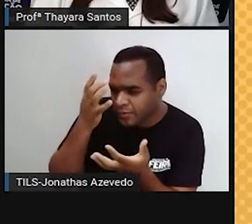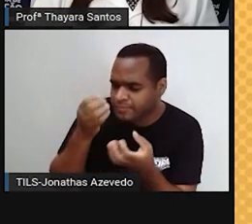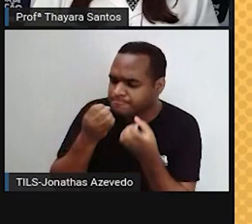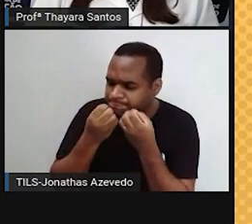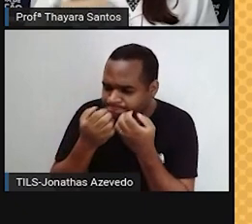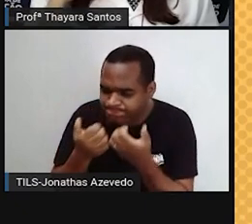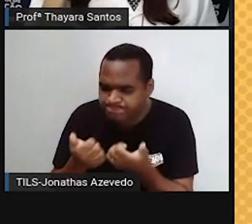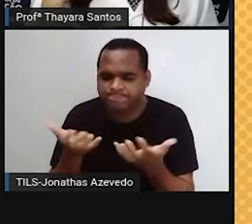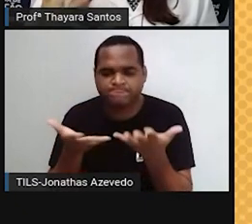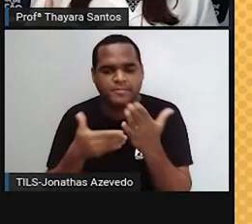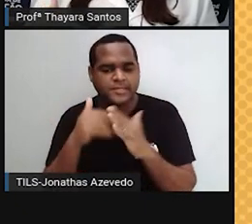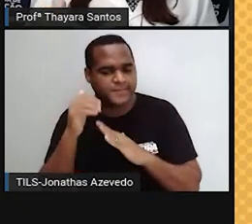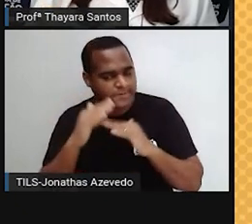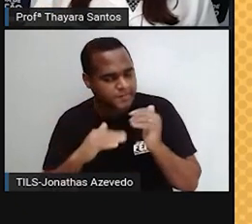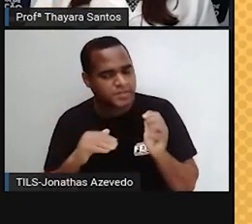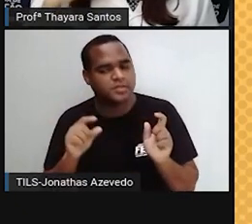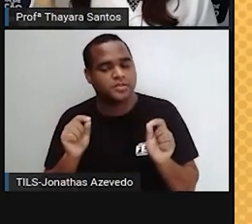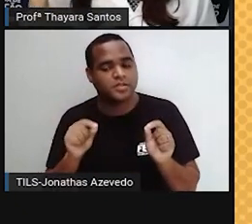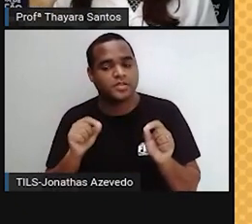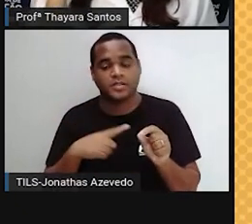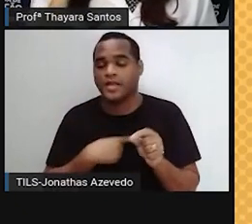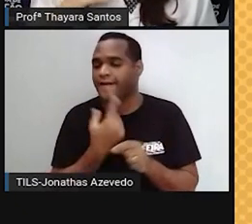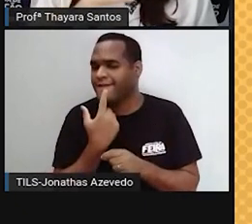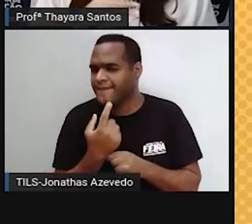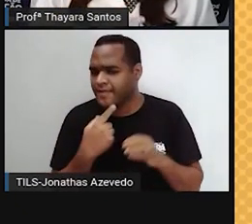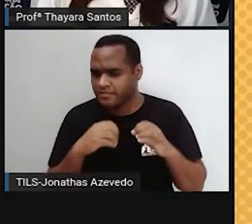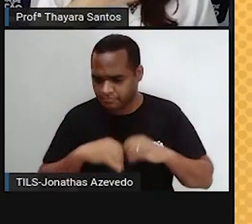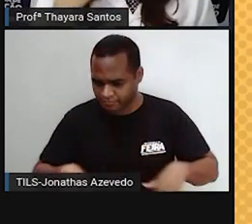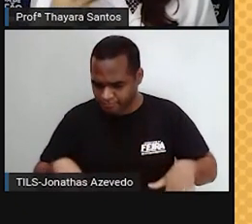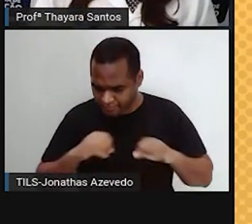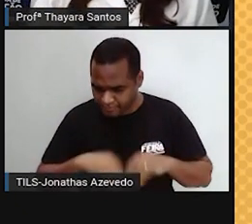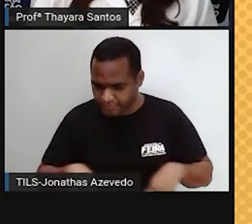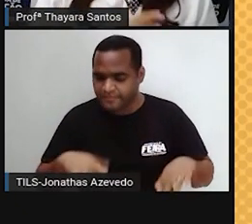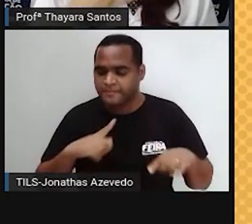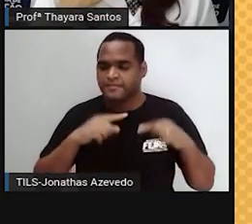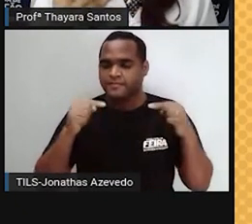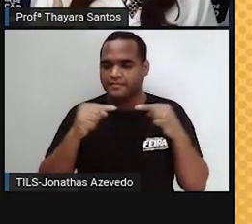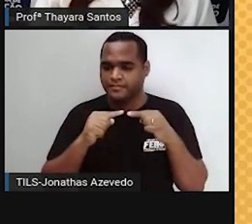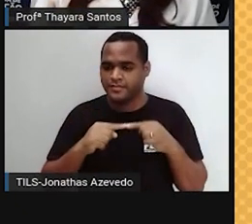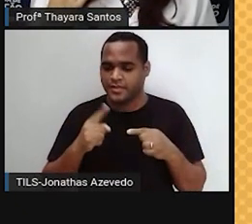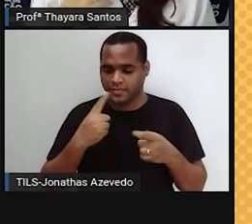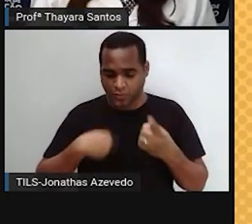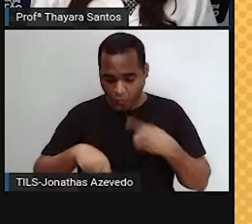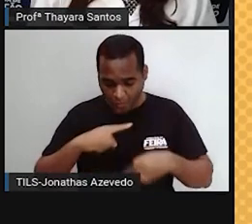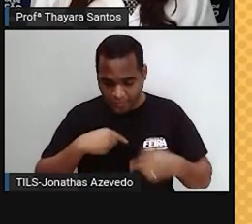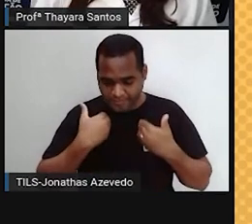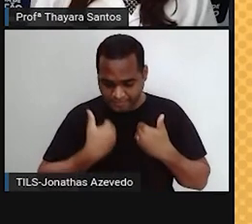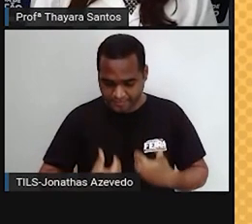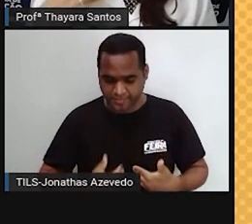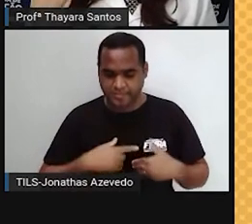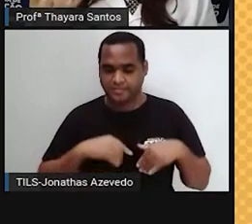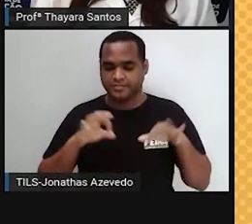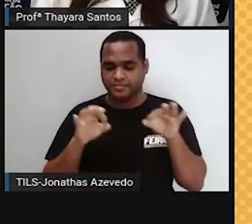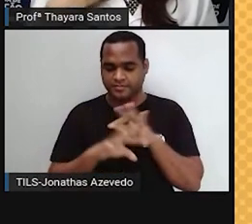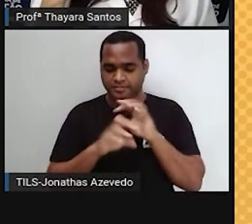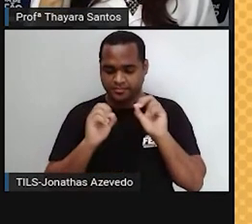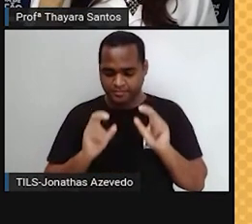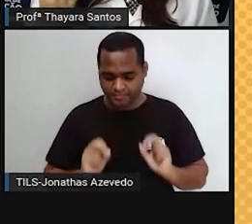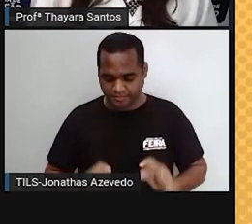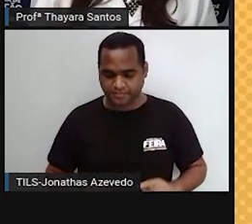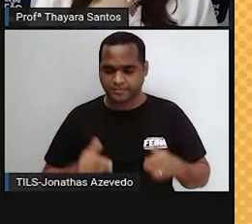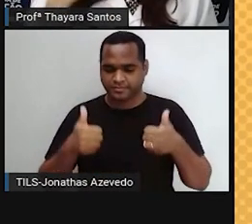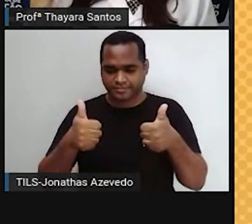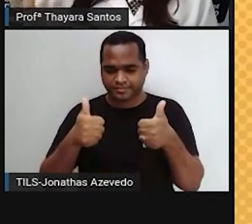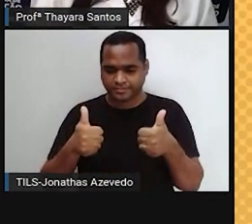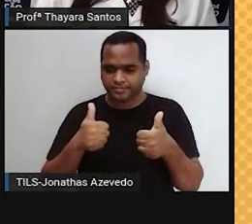fecundação. Então, a menstruação é isso. Eu aviso que o nosso corpo dá de que, fisiologicamente, ela já está pronta para ter os